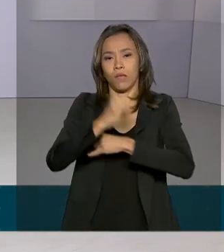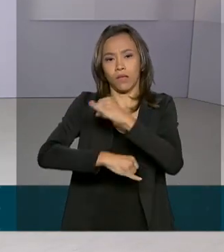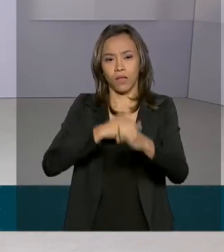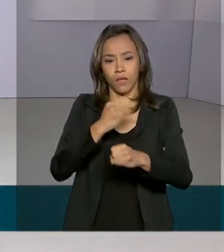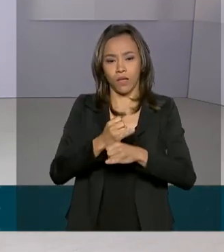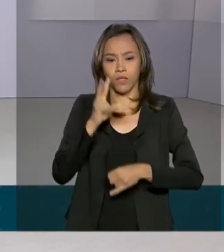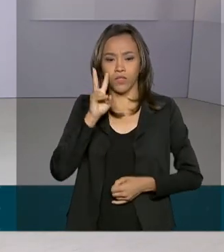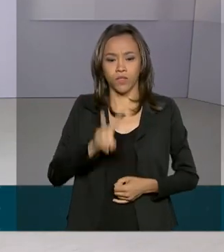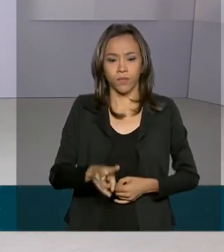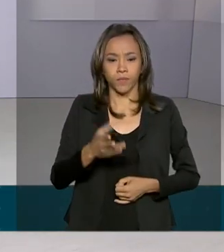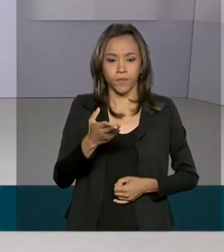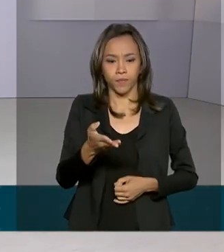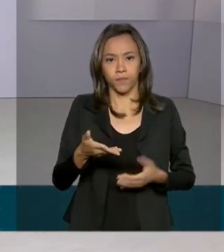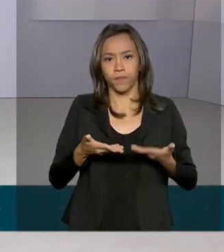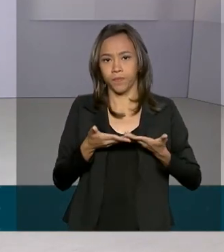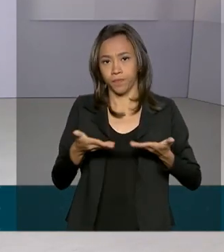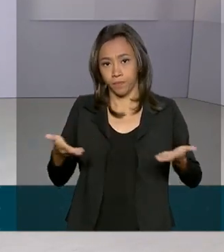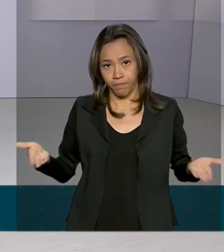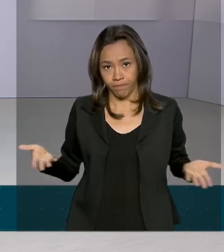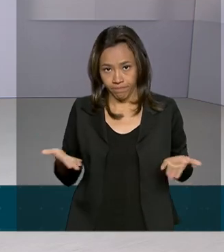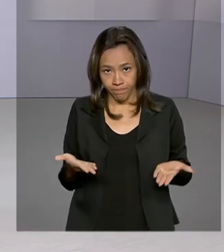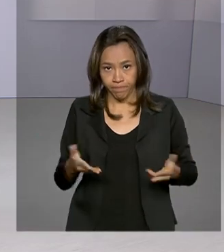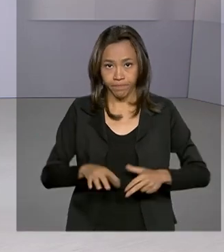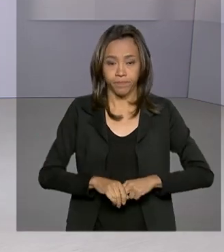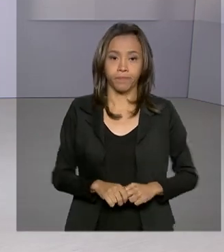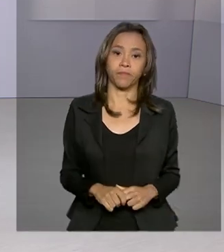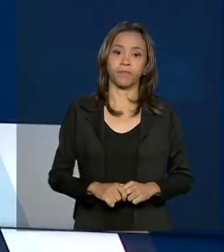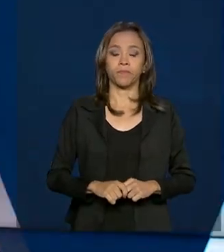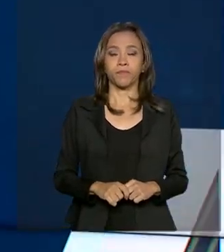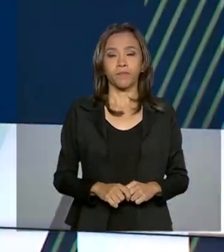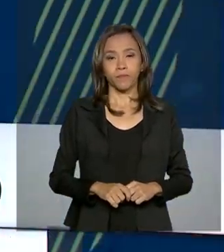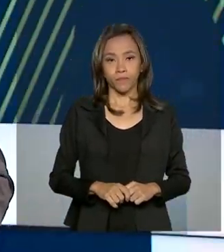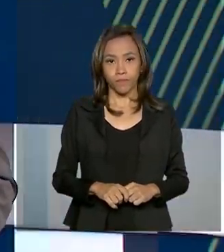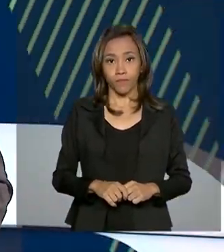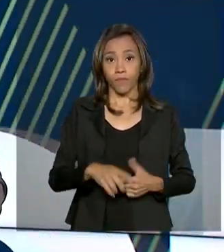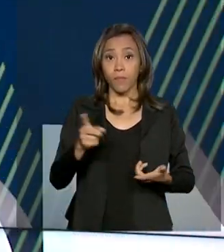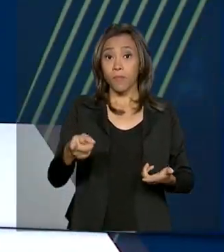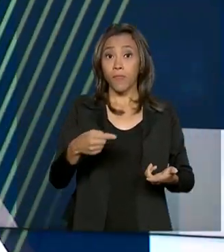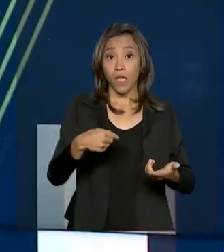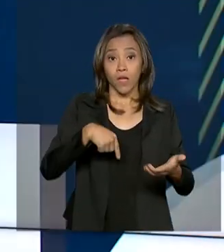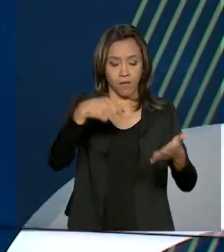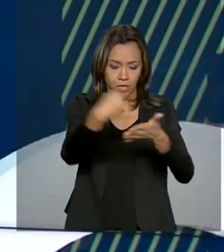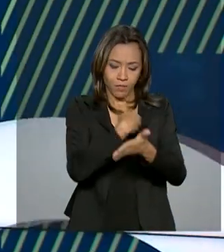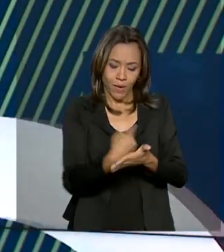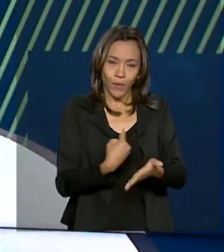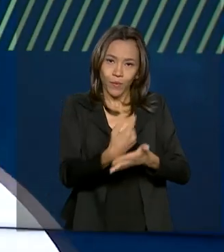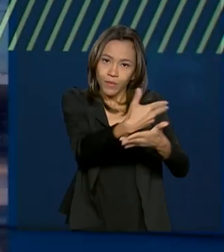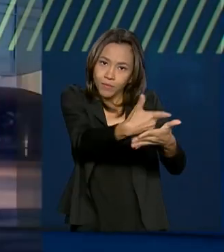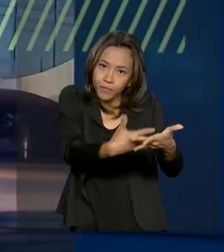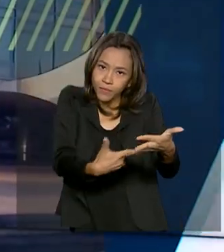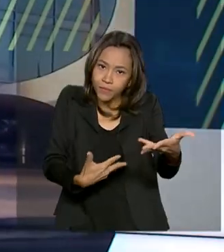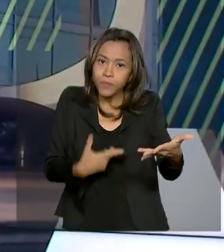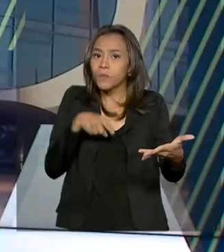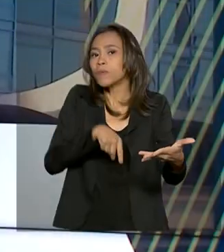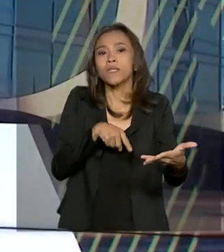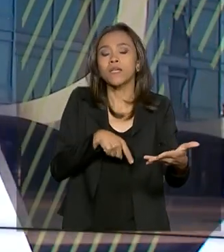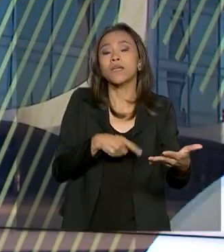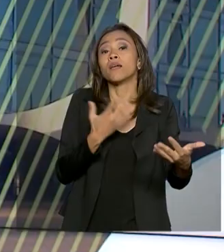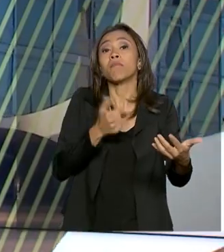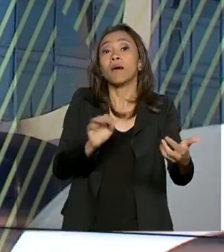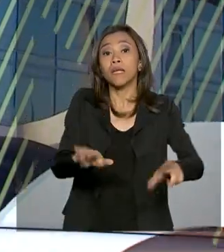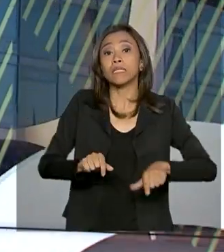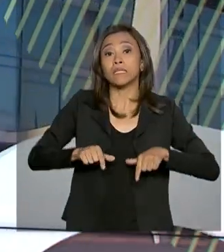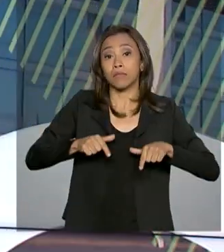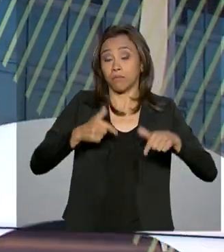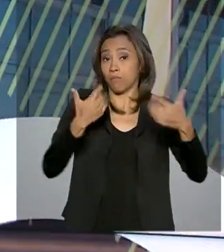no endereço saúde.gov.br. Os cadernos de questões do Exame Nacional para Certificação de